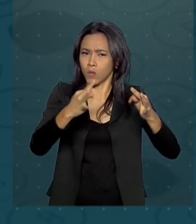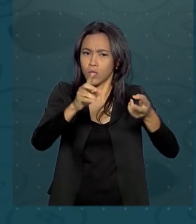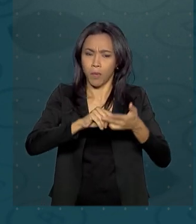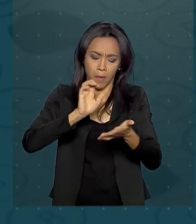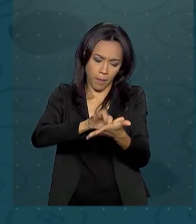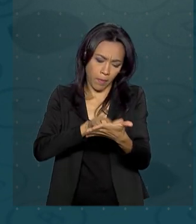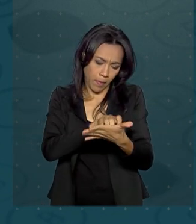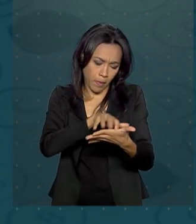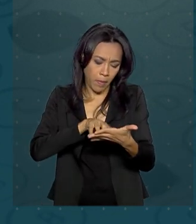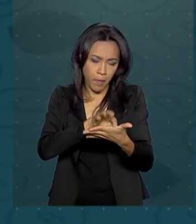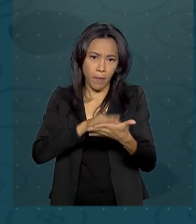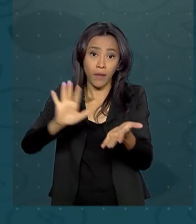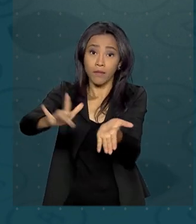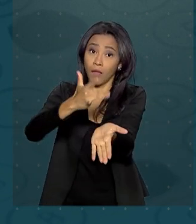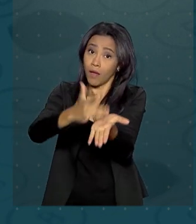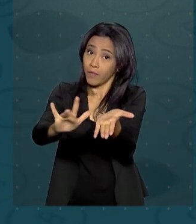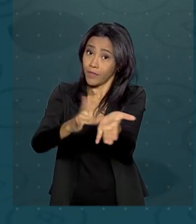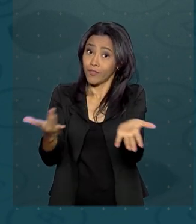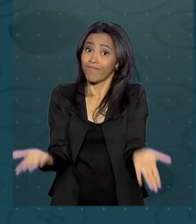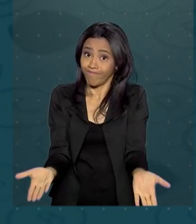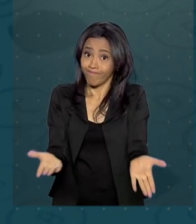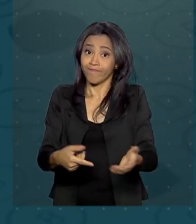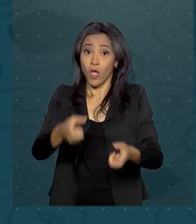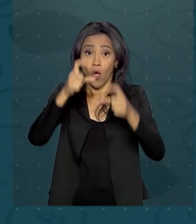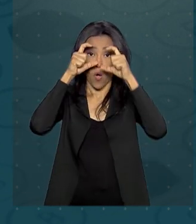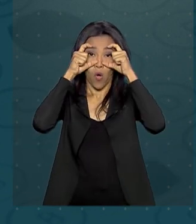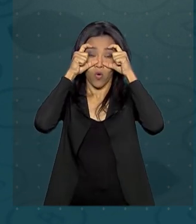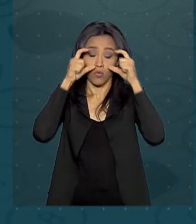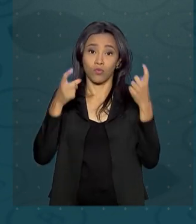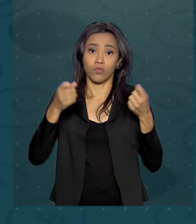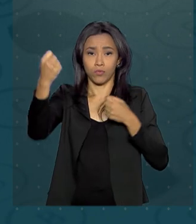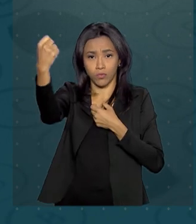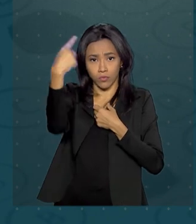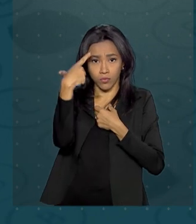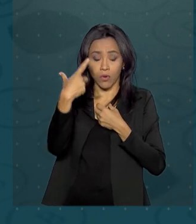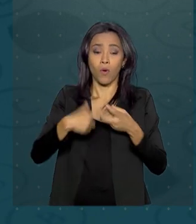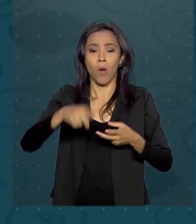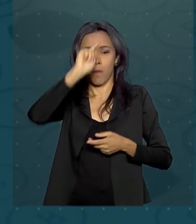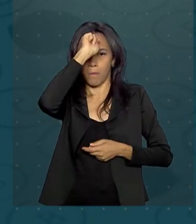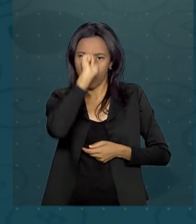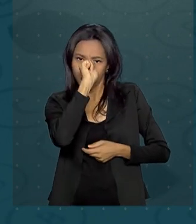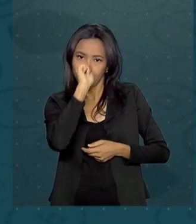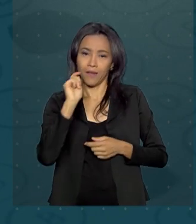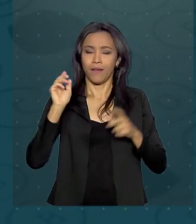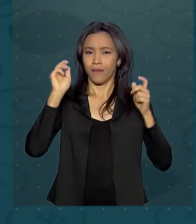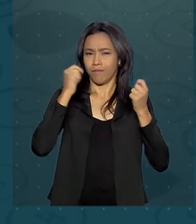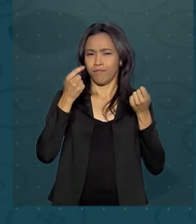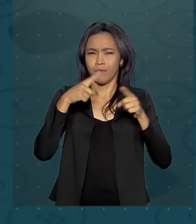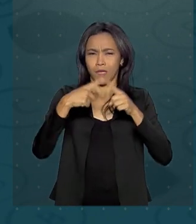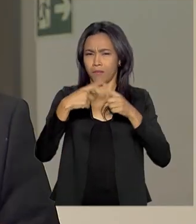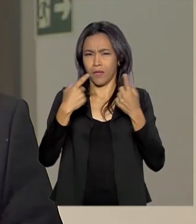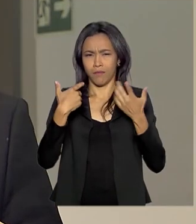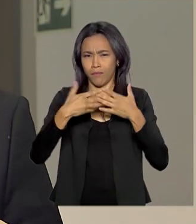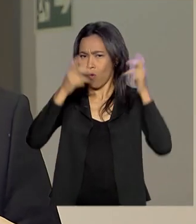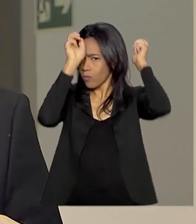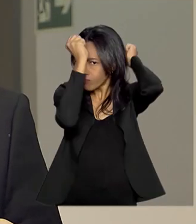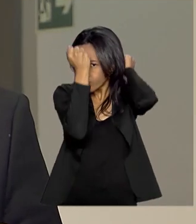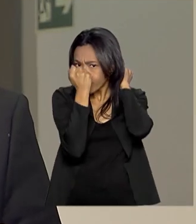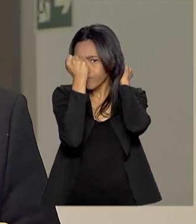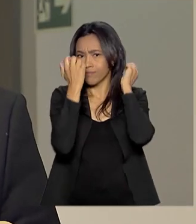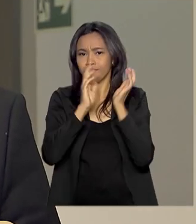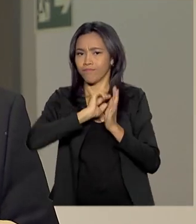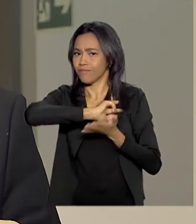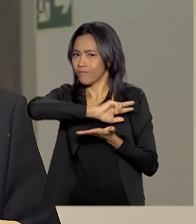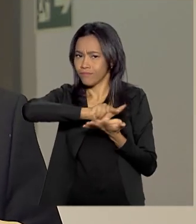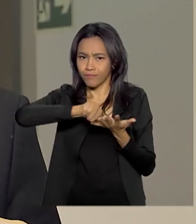calculadoras e tablets, além de óculos escuros, bonés, chapéus, viseiras ou gorros. A gente está cuidando